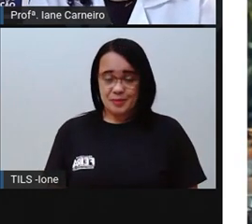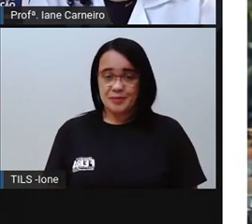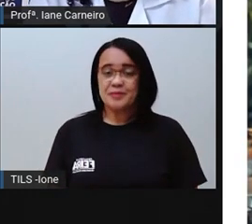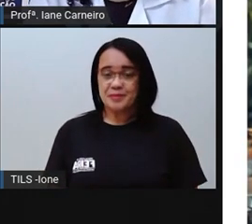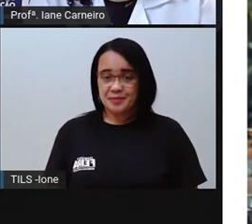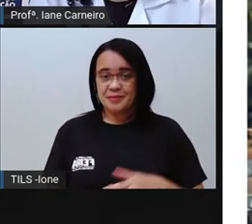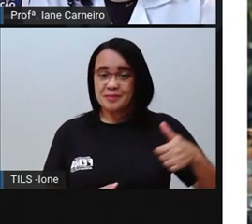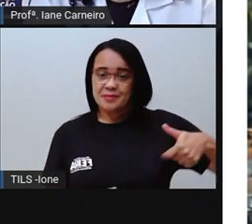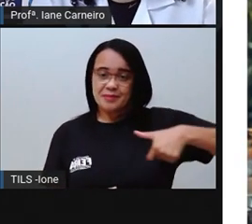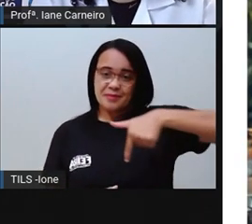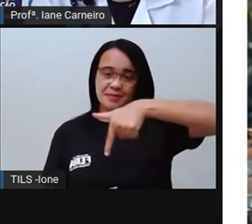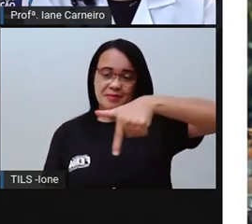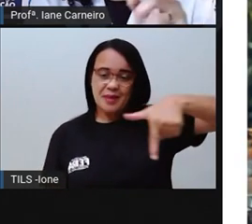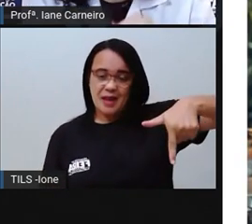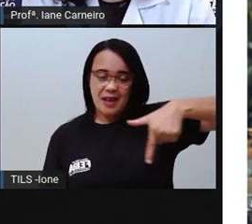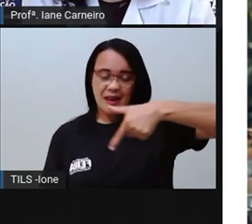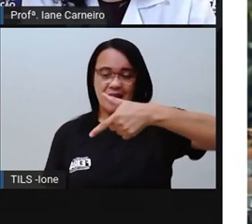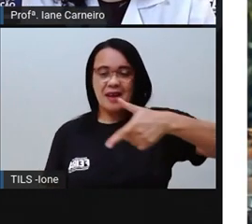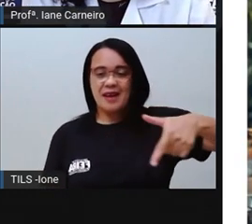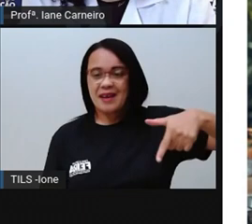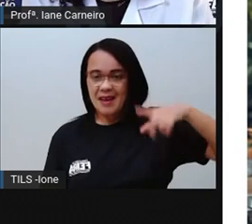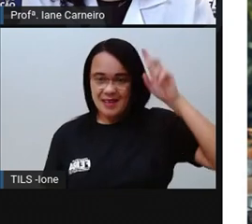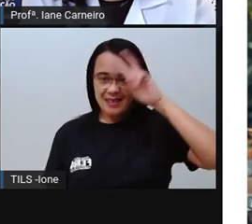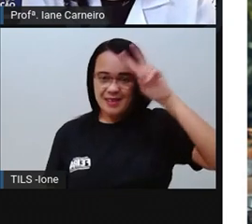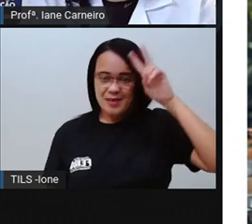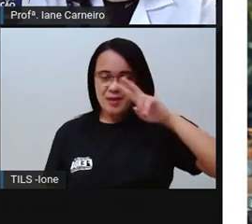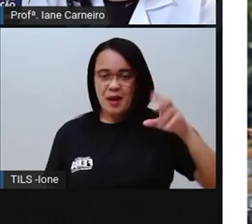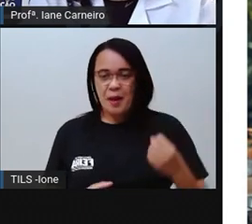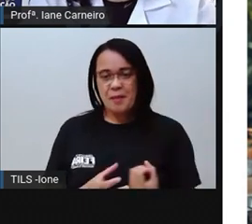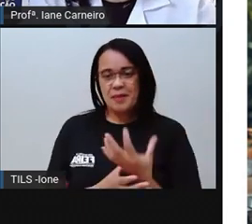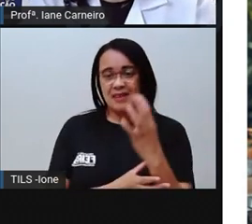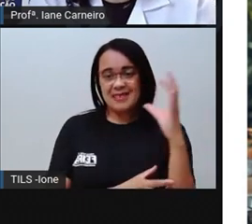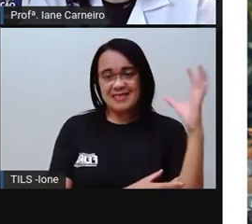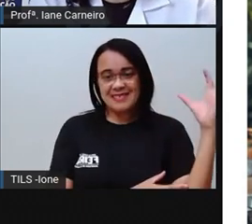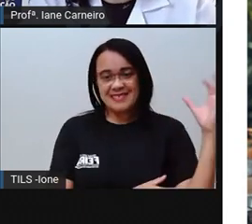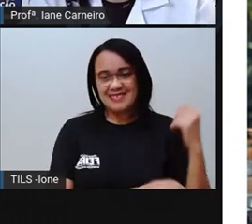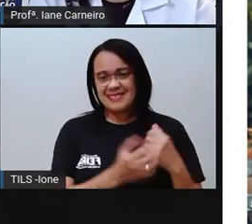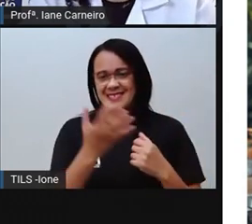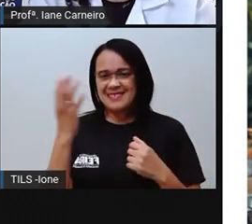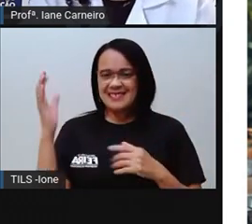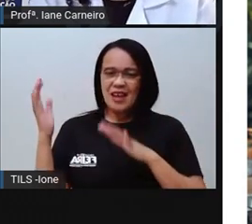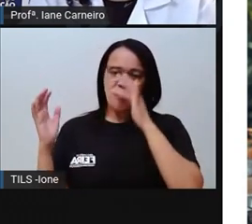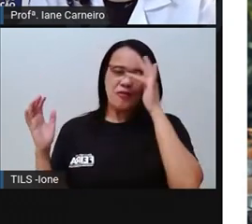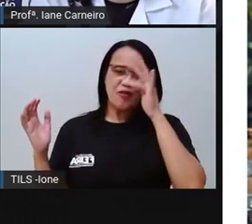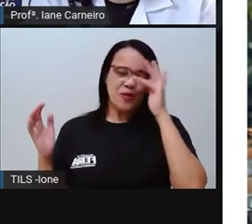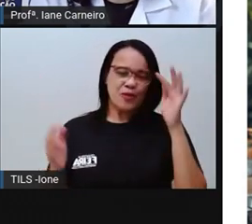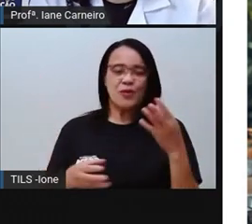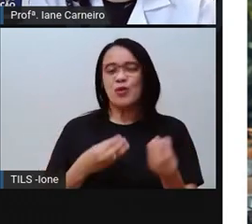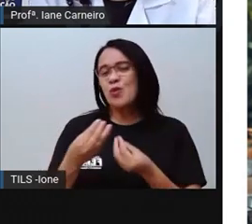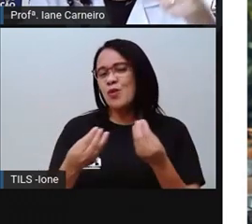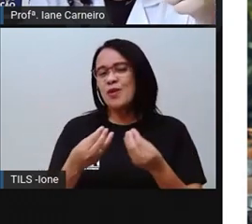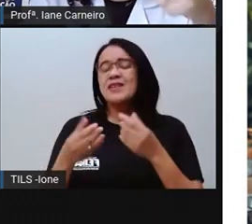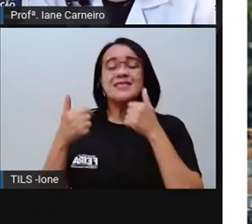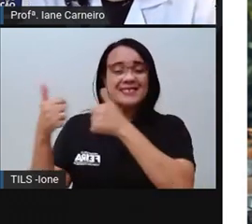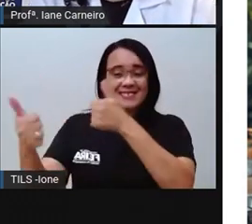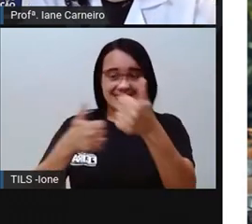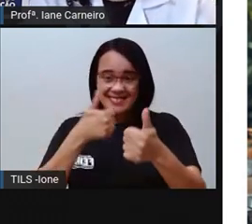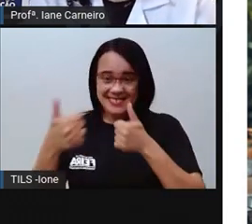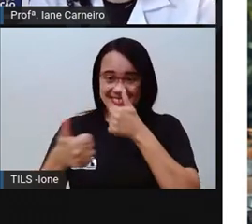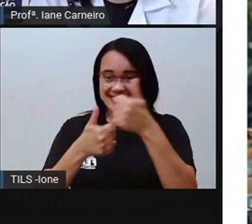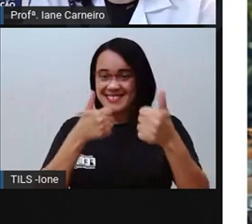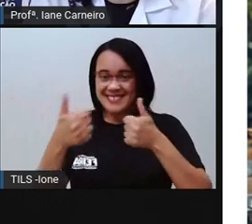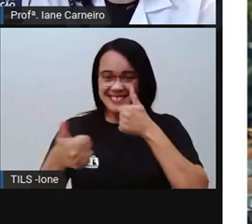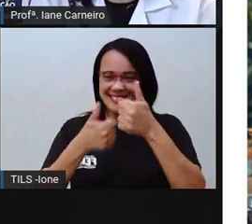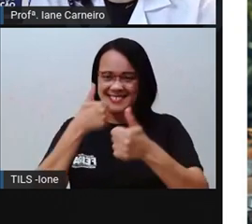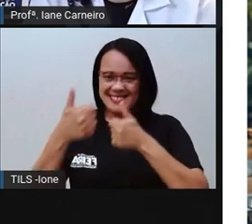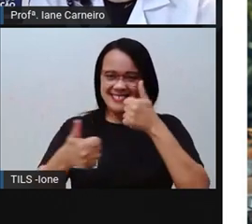Molhar as plantas. Ó, a Pró falou isso. Uma dica, né? Desmolhar as plantinhas. Ó, legal. Pode sim ajudar